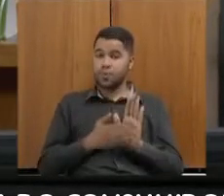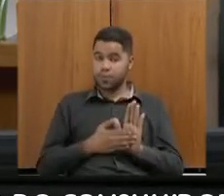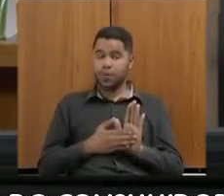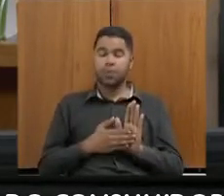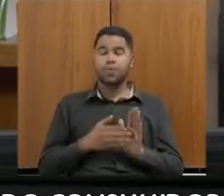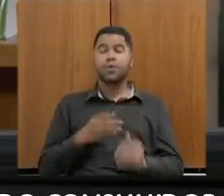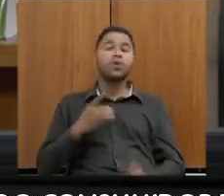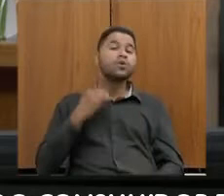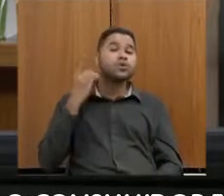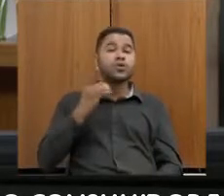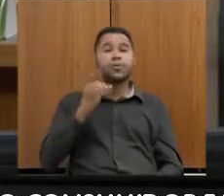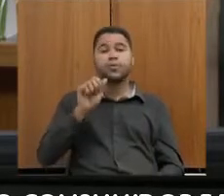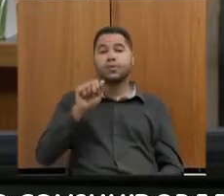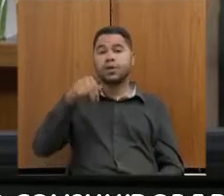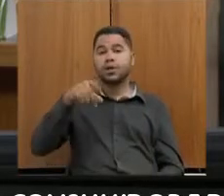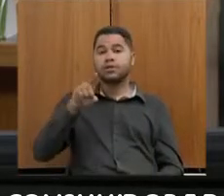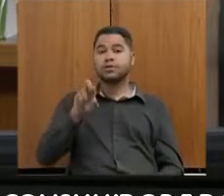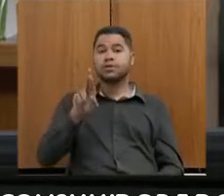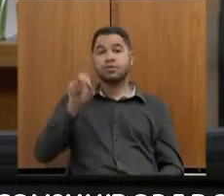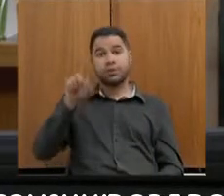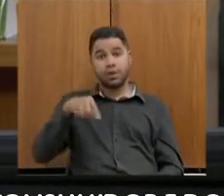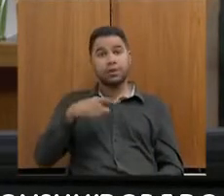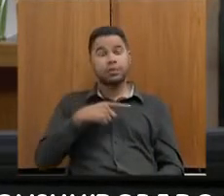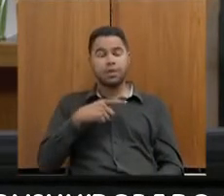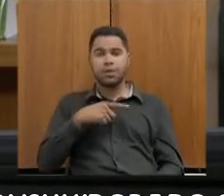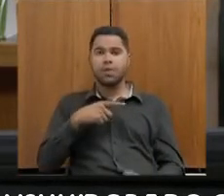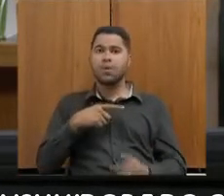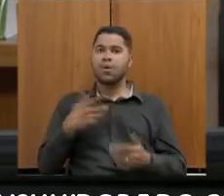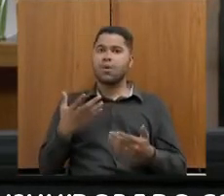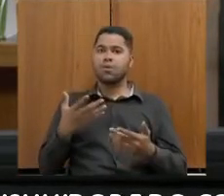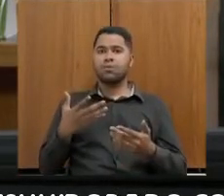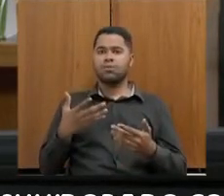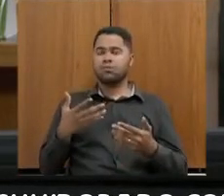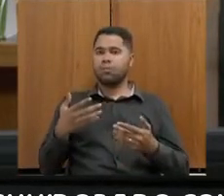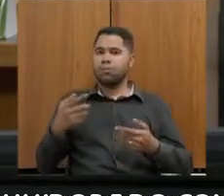colocou, existe aí uma guerra fiscal extremamente